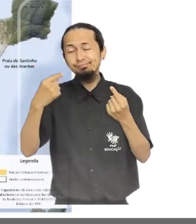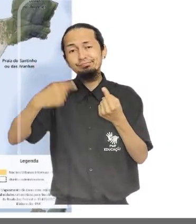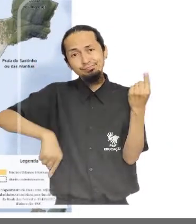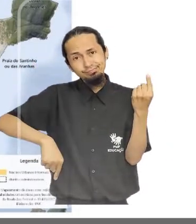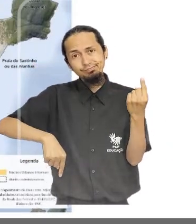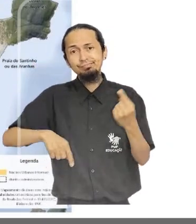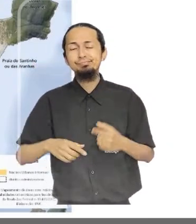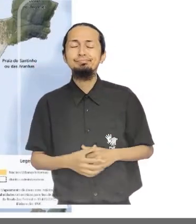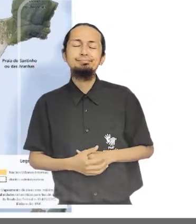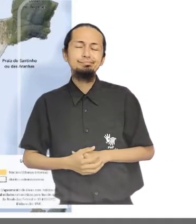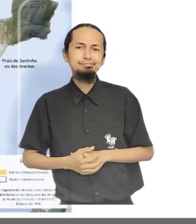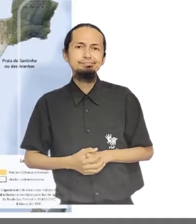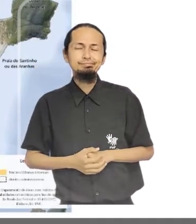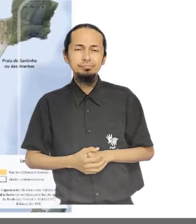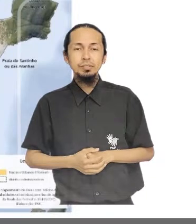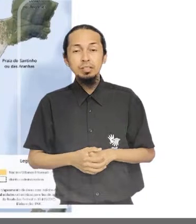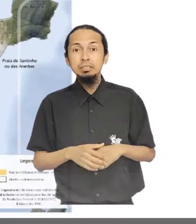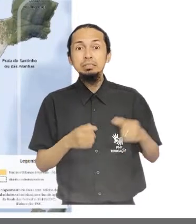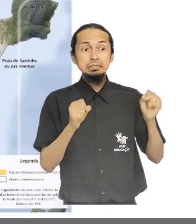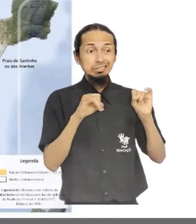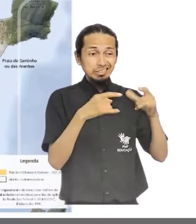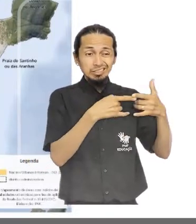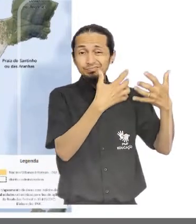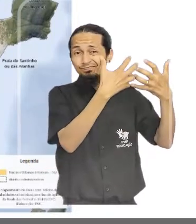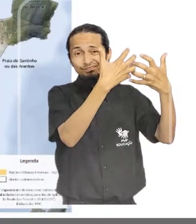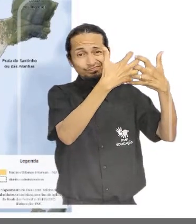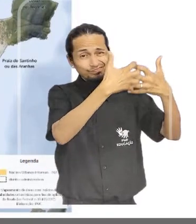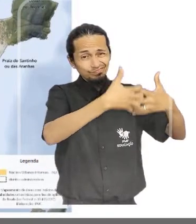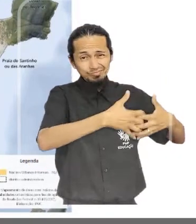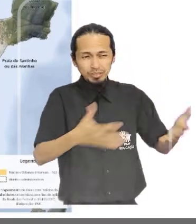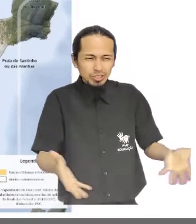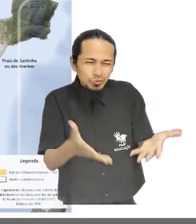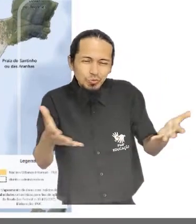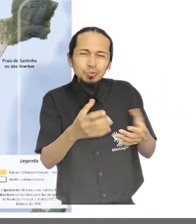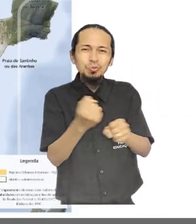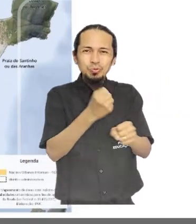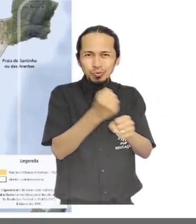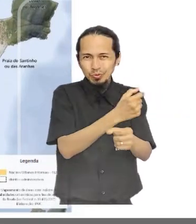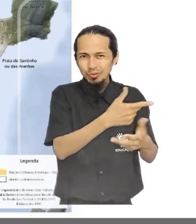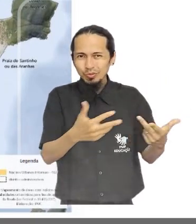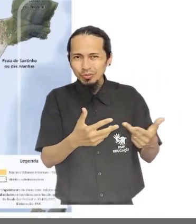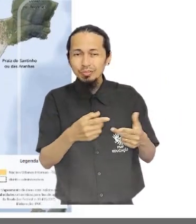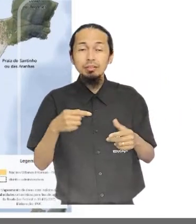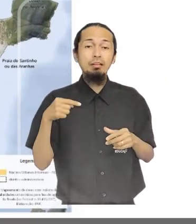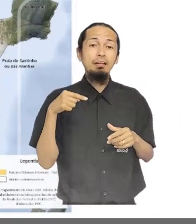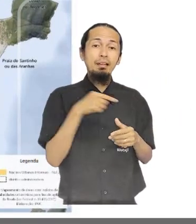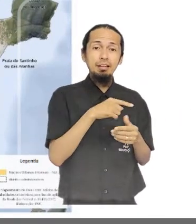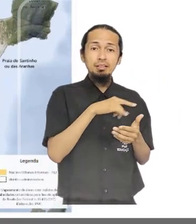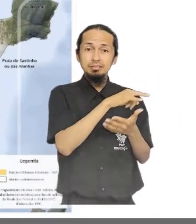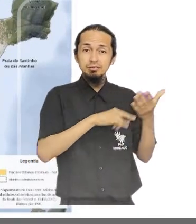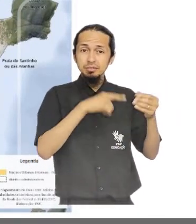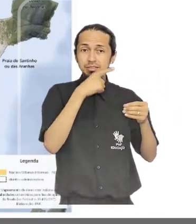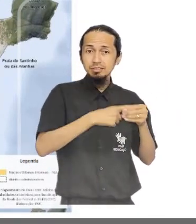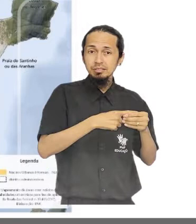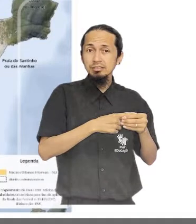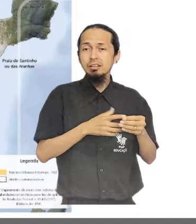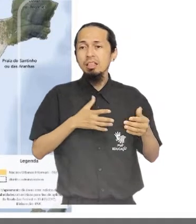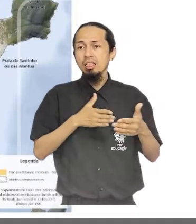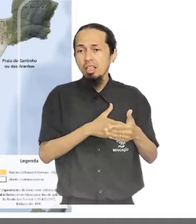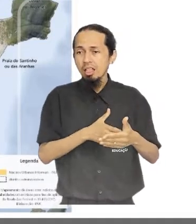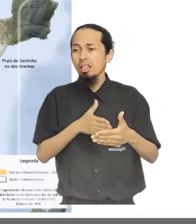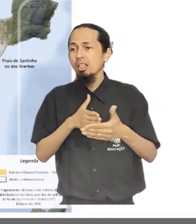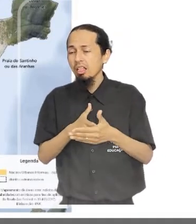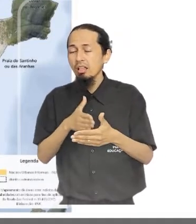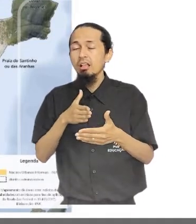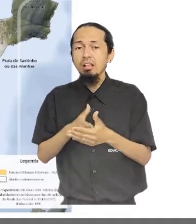necessita a cidade. Ao não ser efetivo quanto à implantação de novos empreendimentos, o próprio plano tem